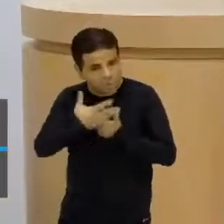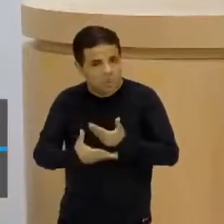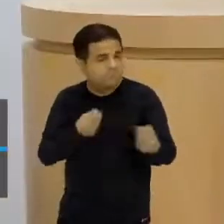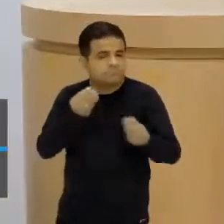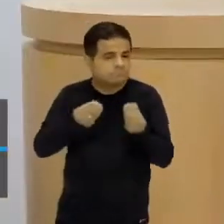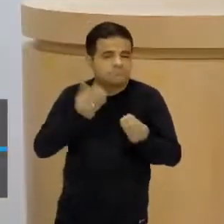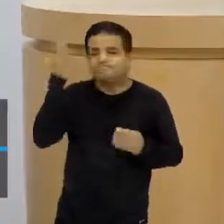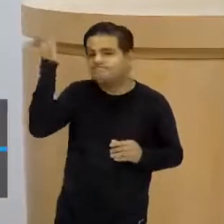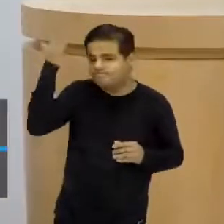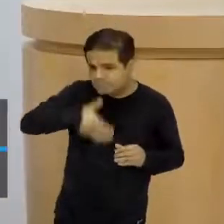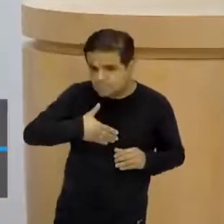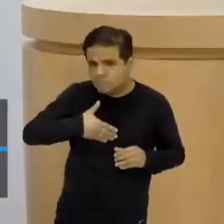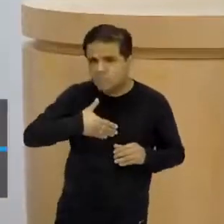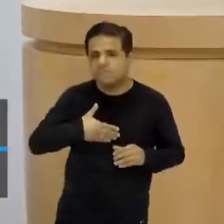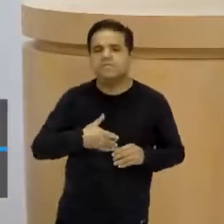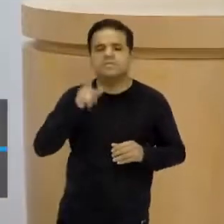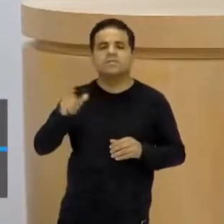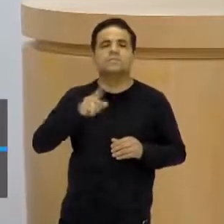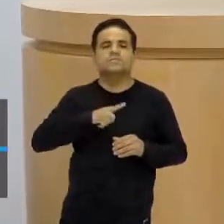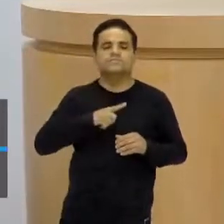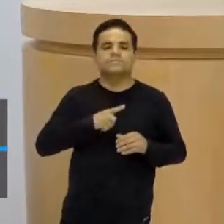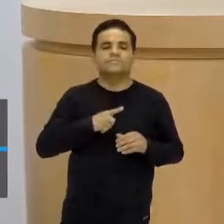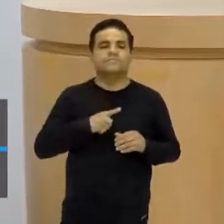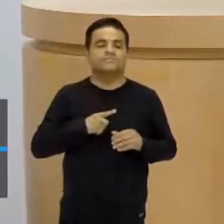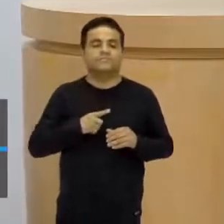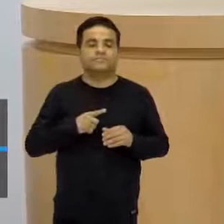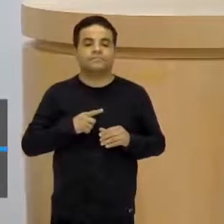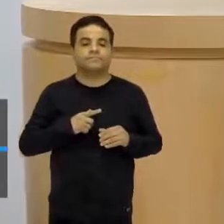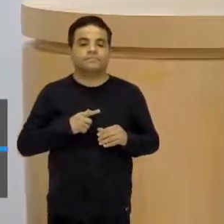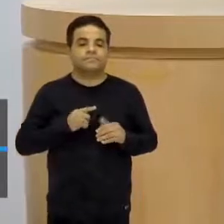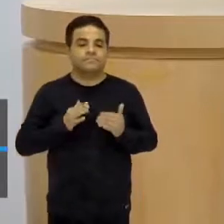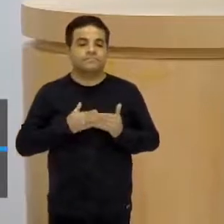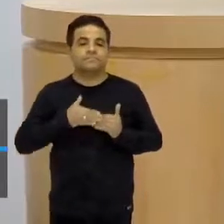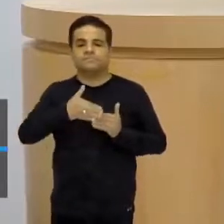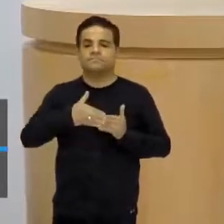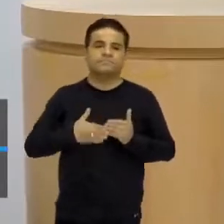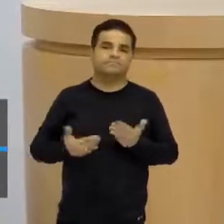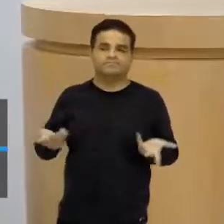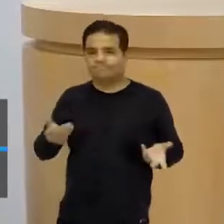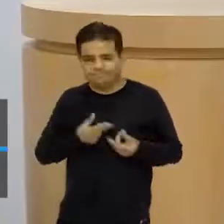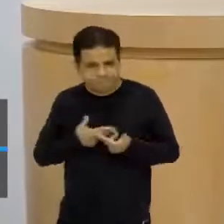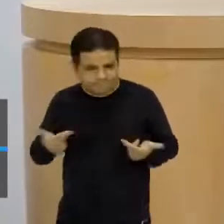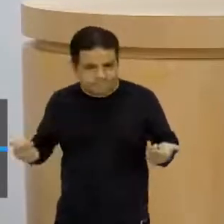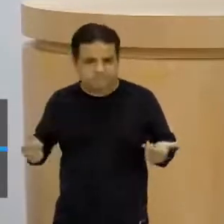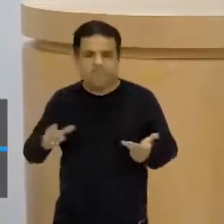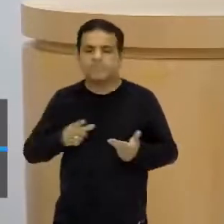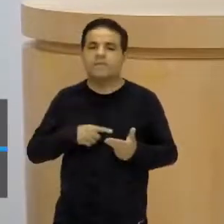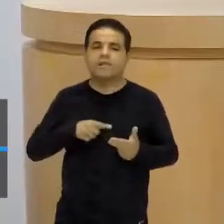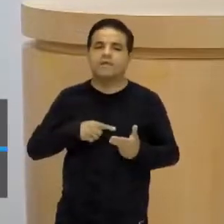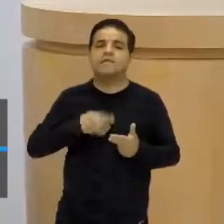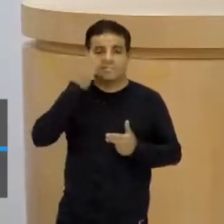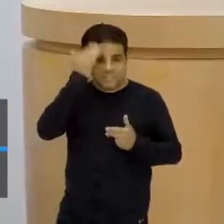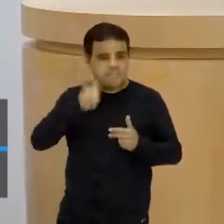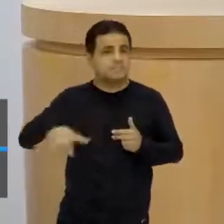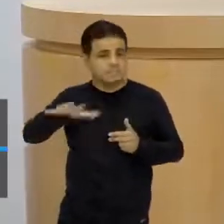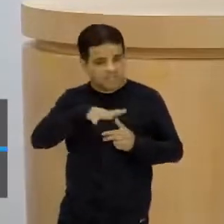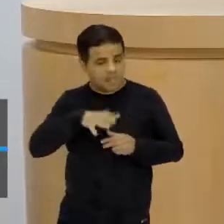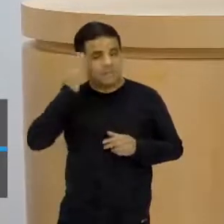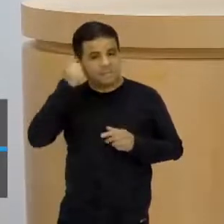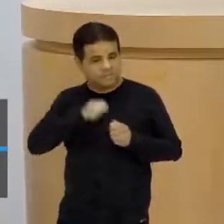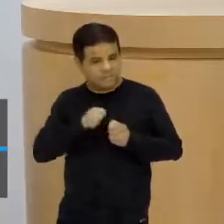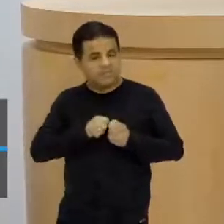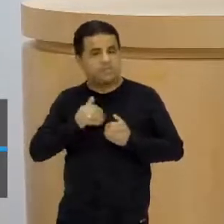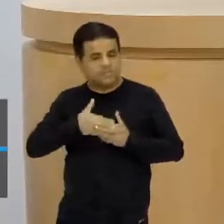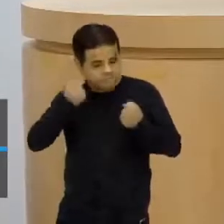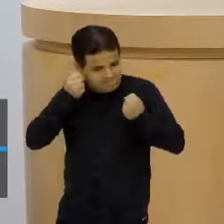comprovação, né? E eu tenho também aí universidades que sabem o estão fazendo, que têm